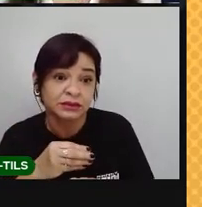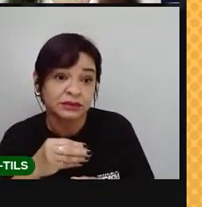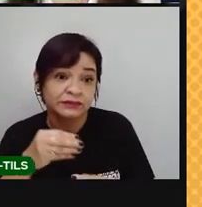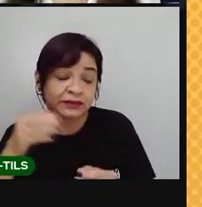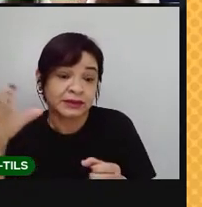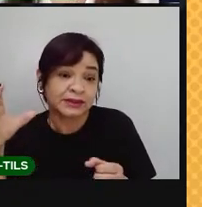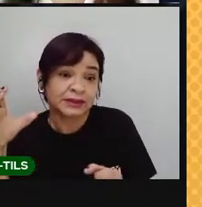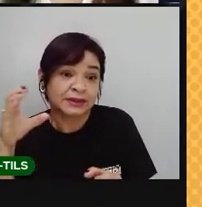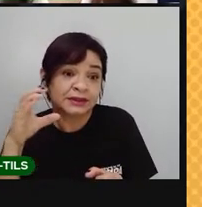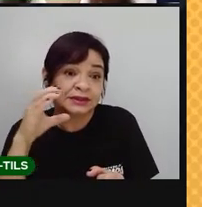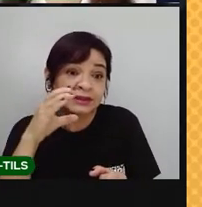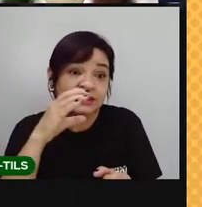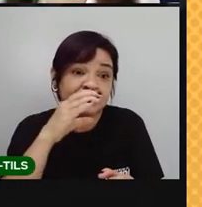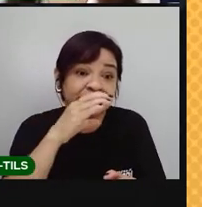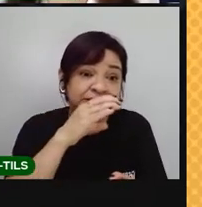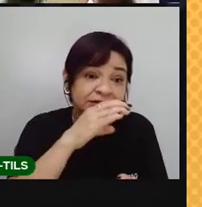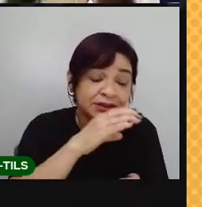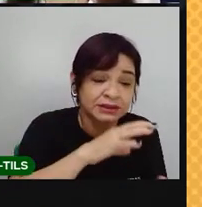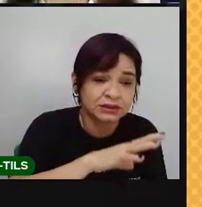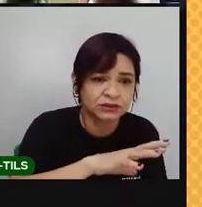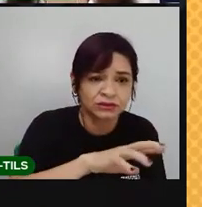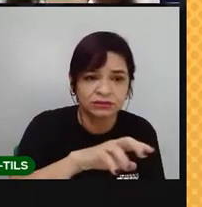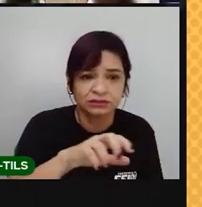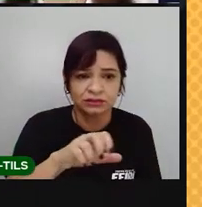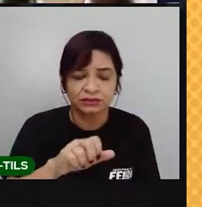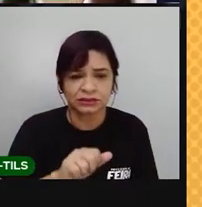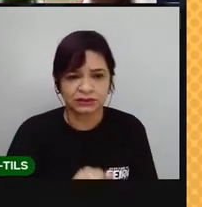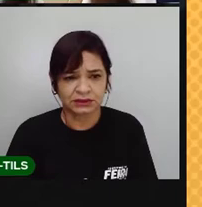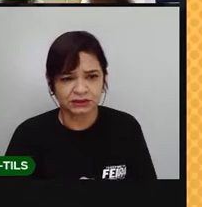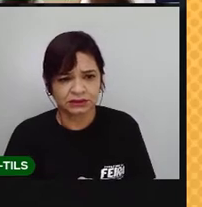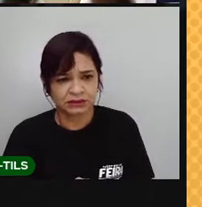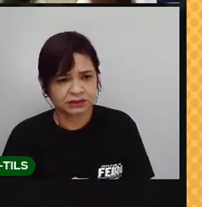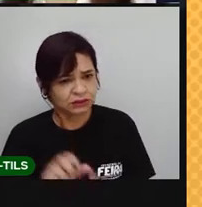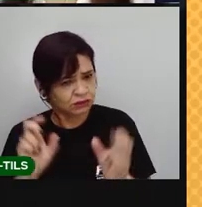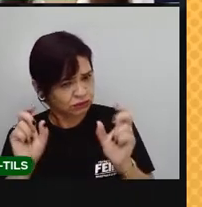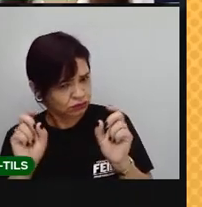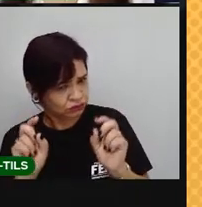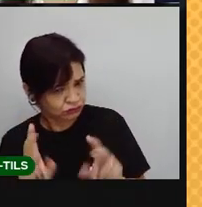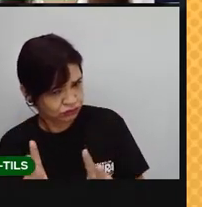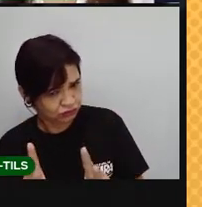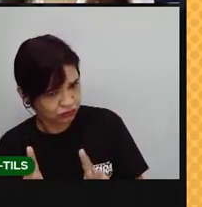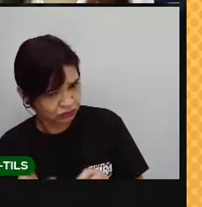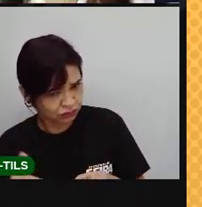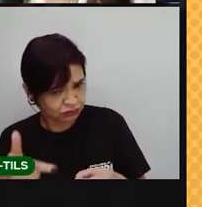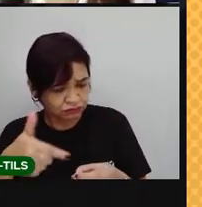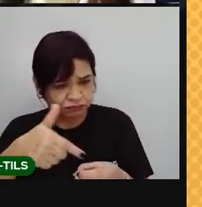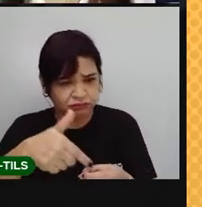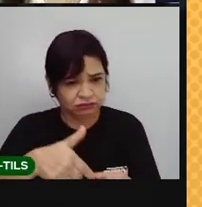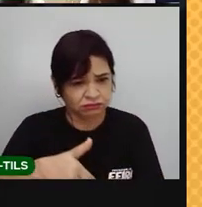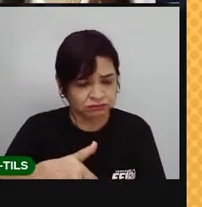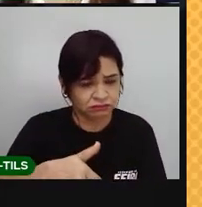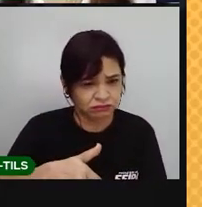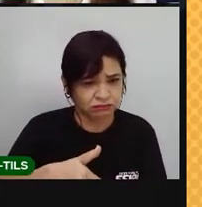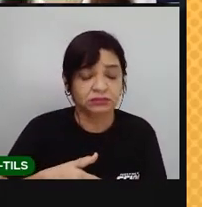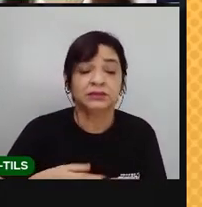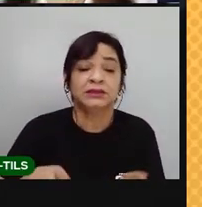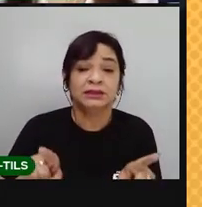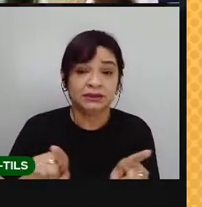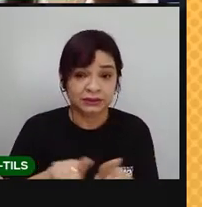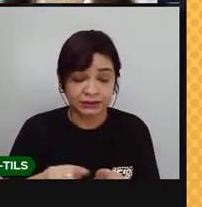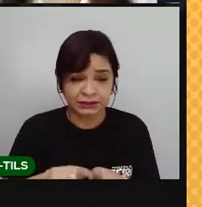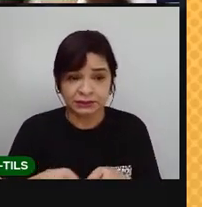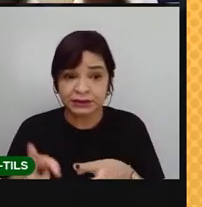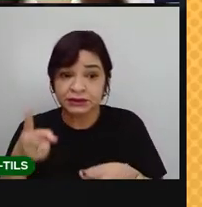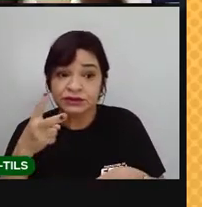combustíveis fósseis. Só que a culpa não é só desses automóveis que são movidos os combustíveis fósseis. A gente também vê as